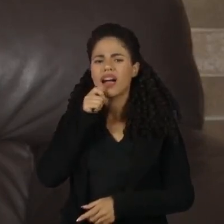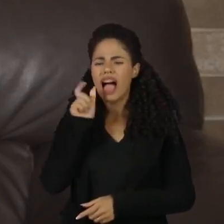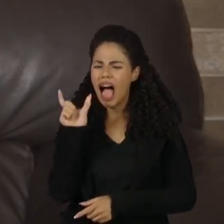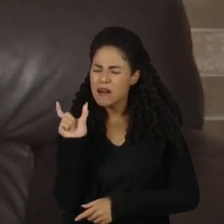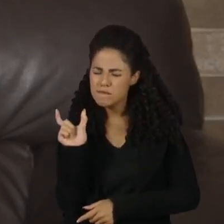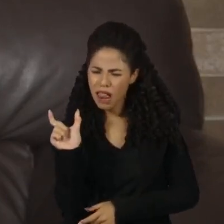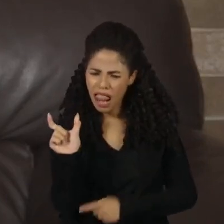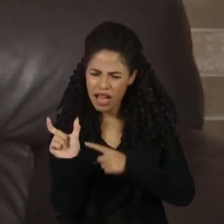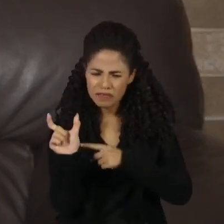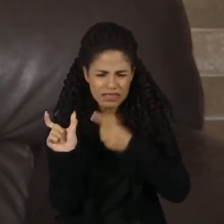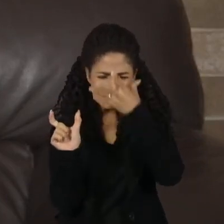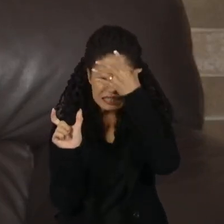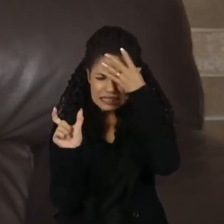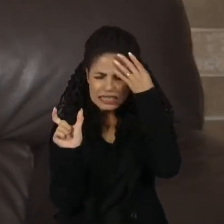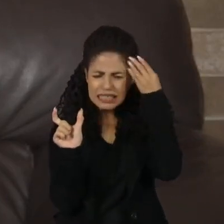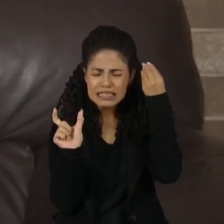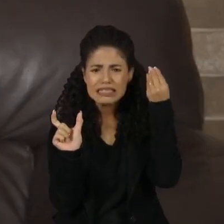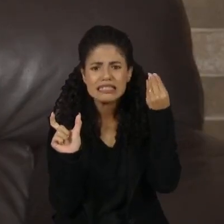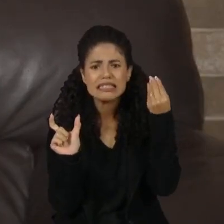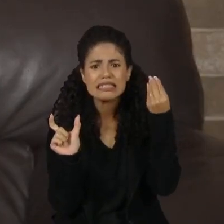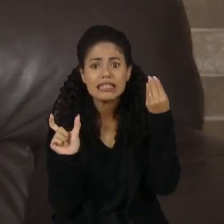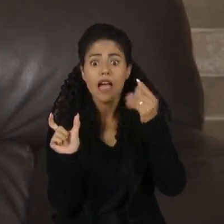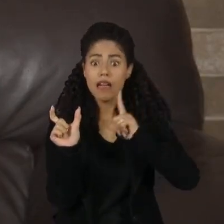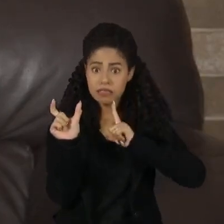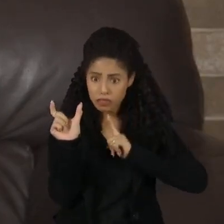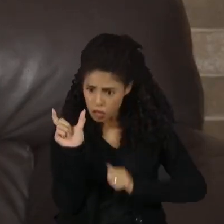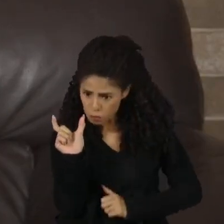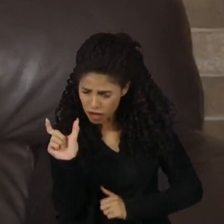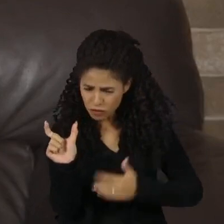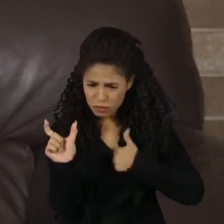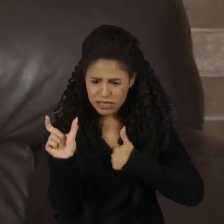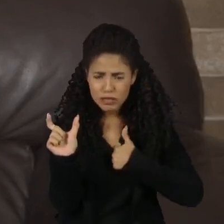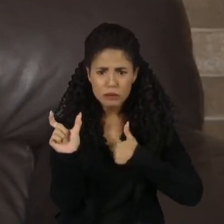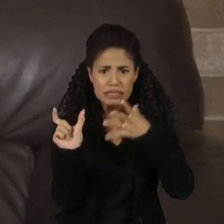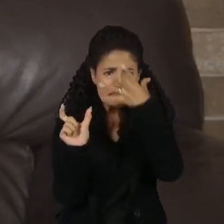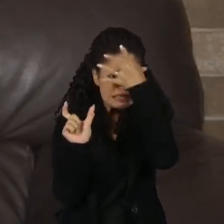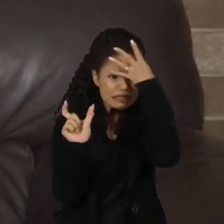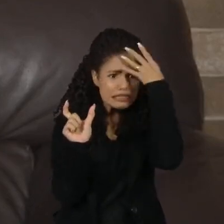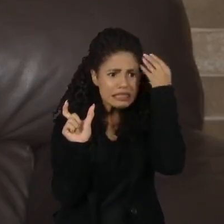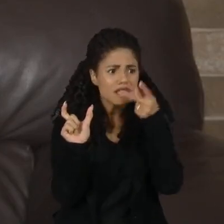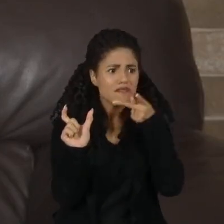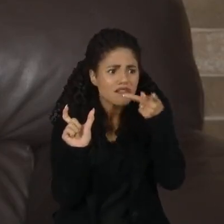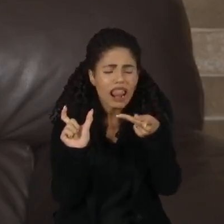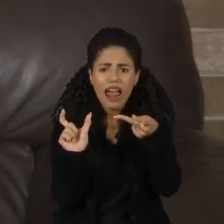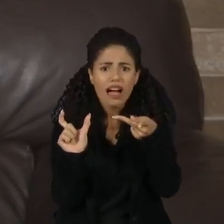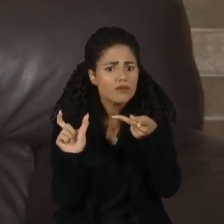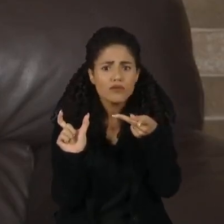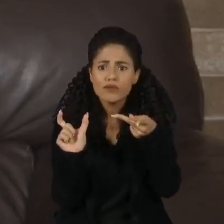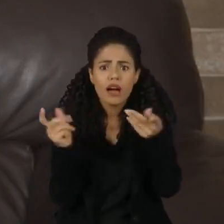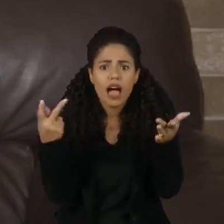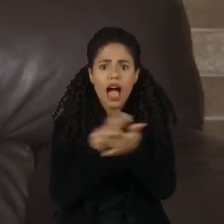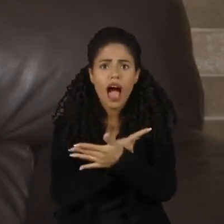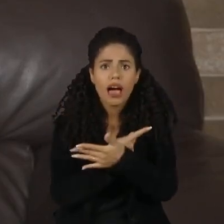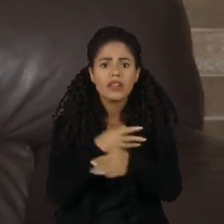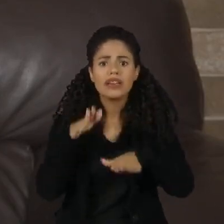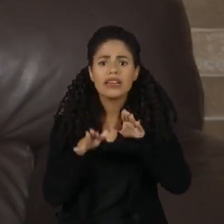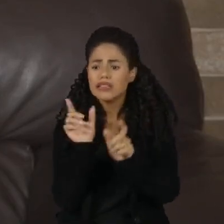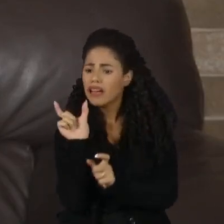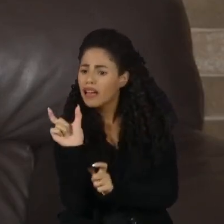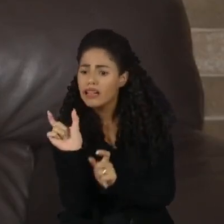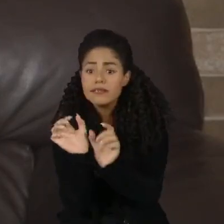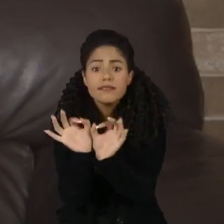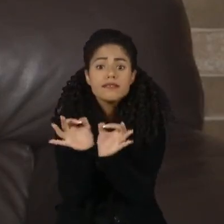Não vem a palavra. Eu sei que existe uma palavra que determina o que eu quero falar. E a palavra não vem. E às vezes palavras muito